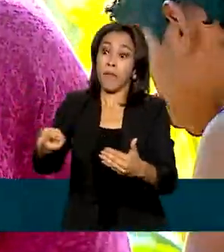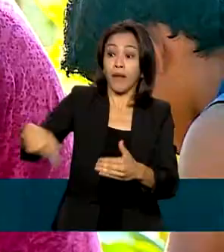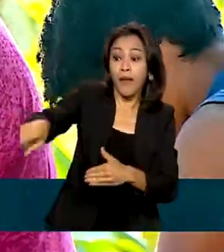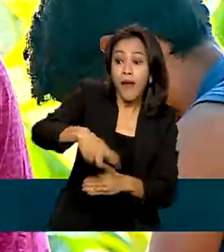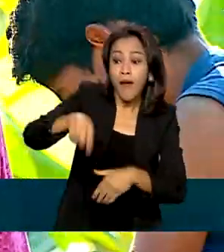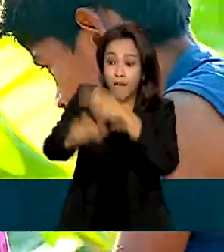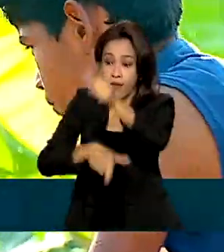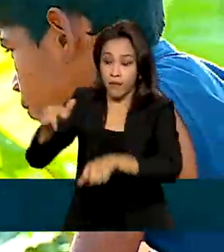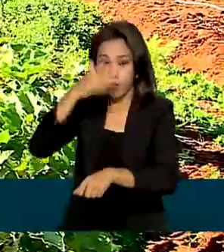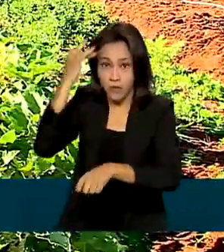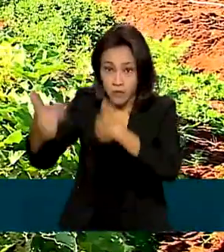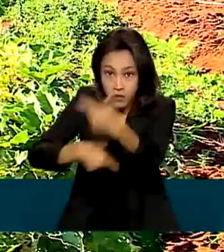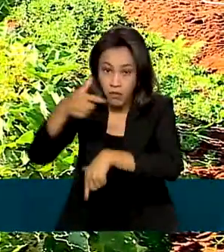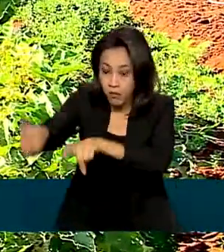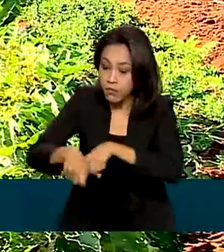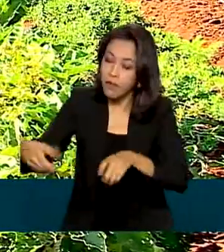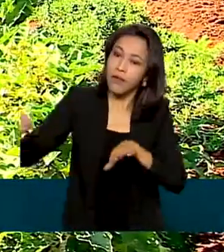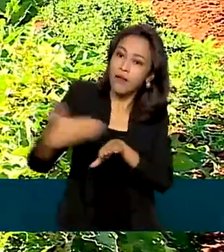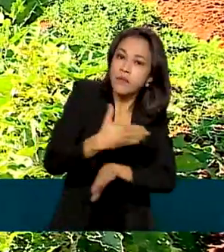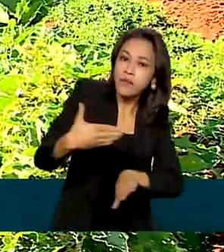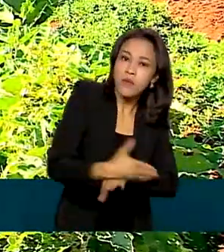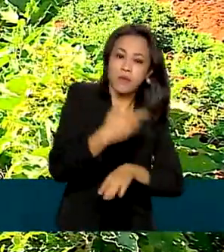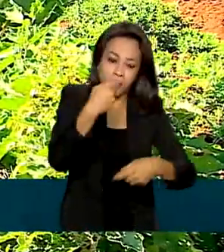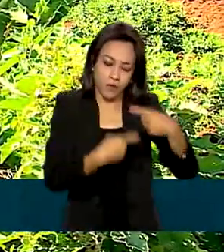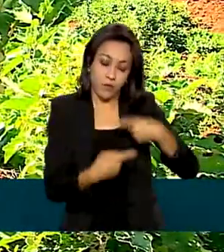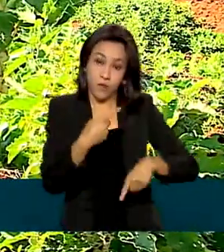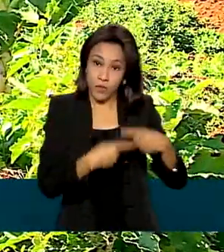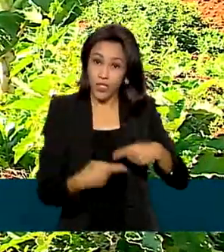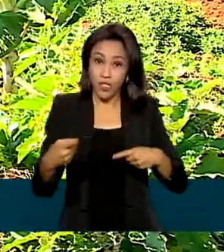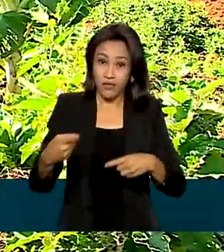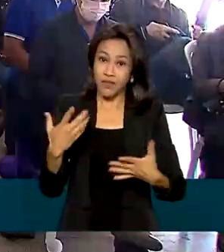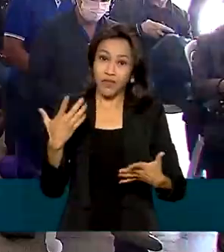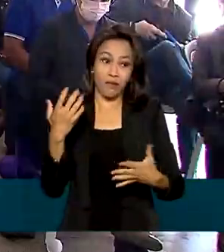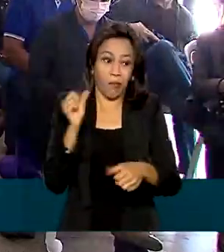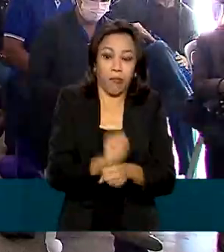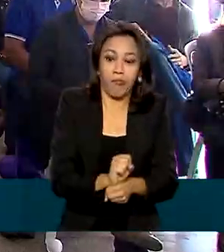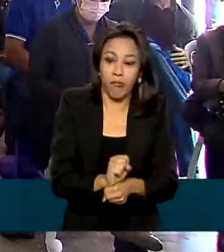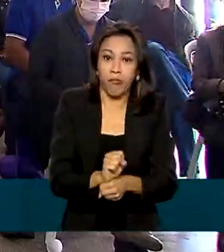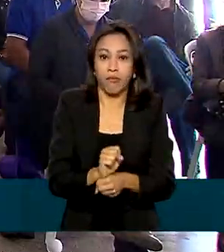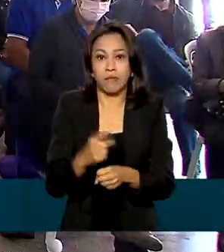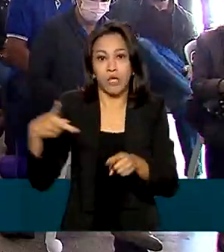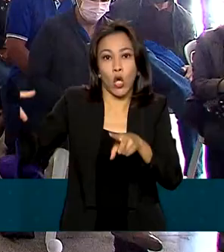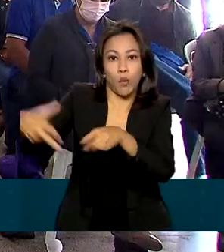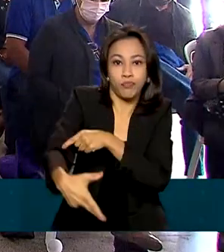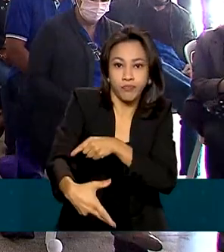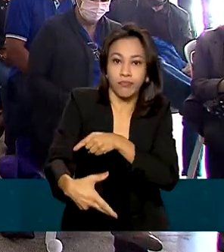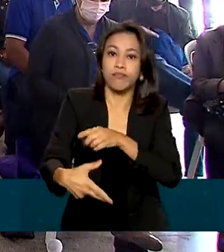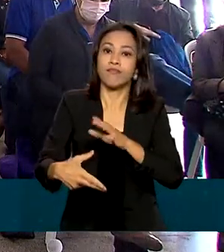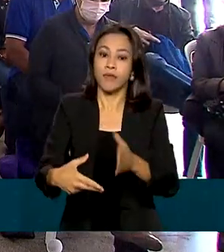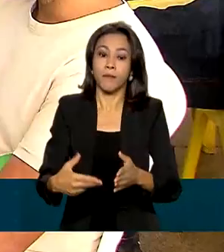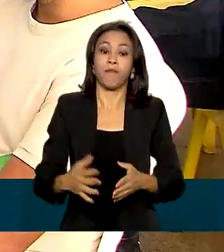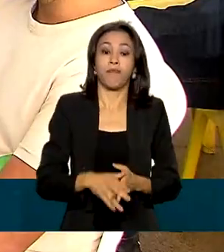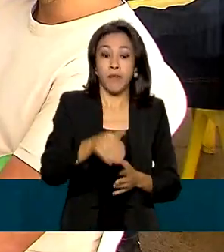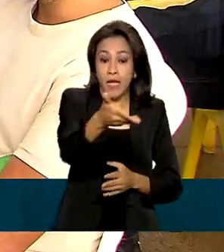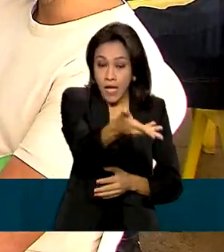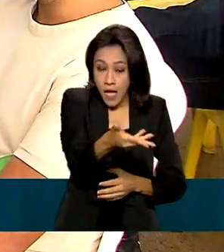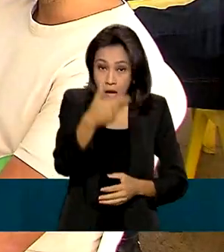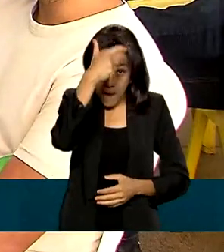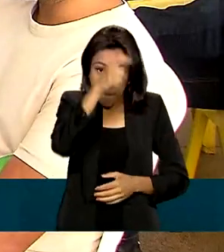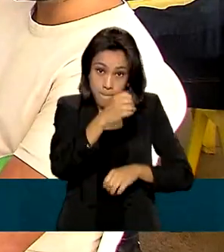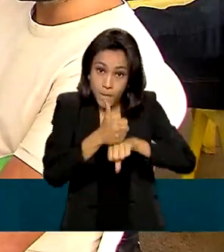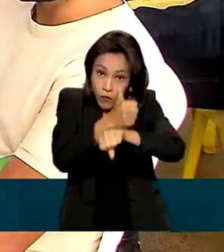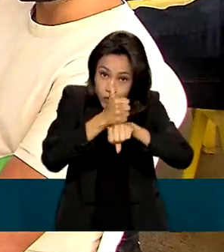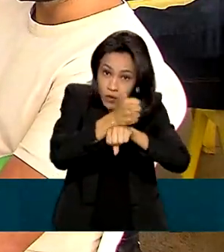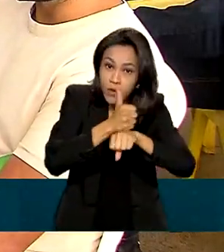agricultores familiares às políticas públicas não seja interrompido. Agentes do Ministério da Agricultura têm feito uma